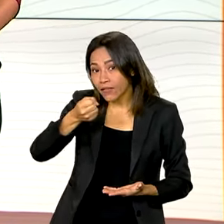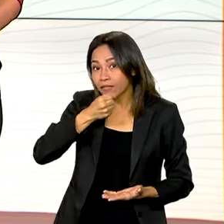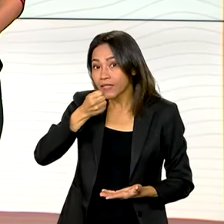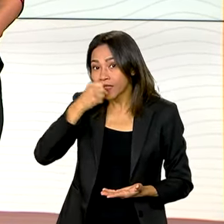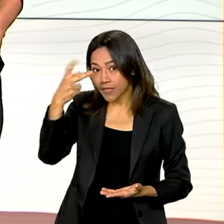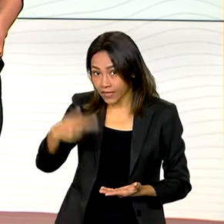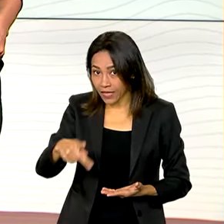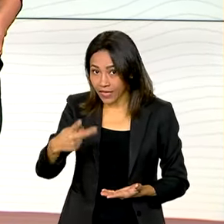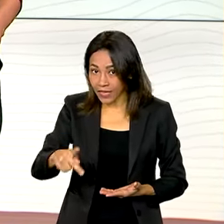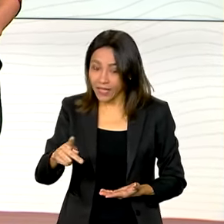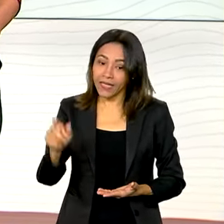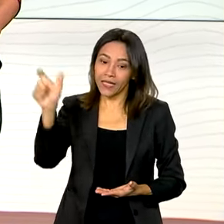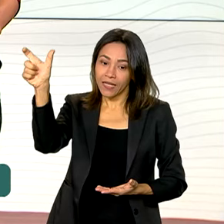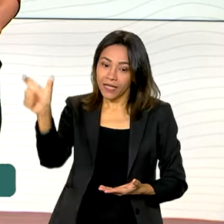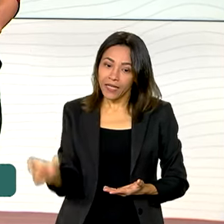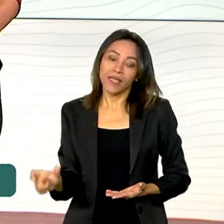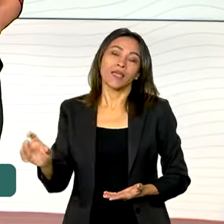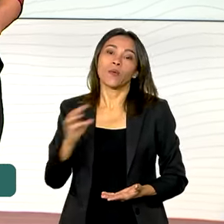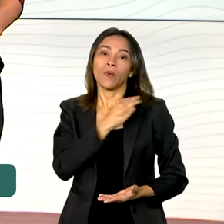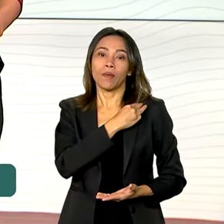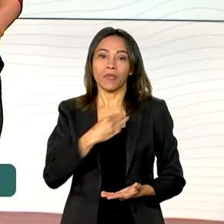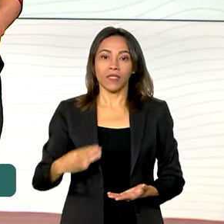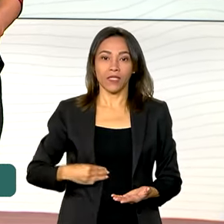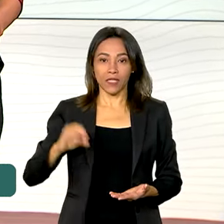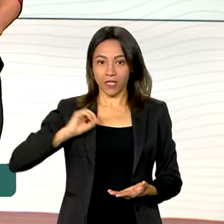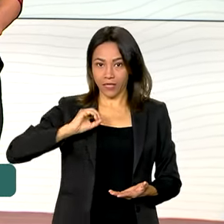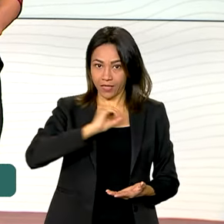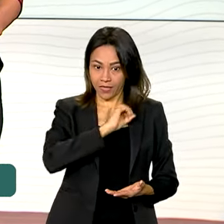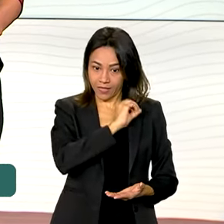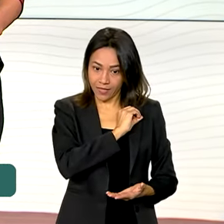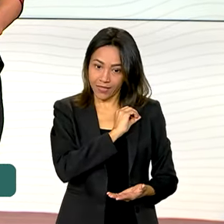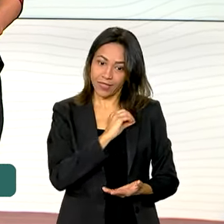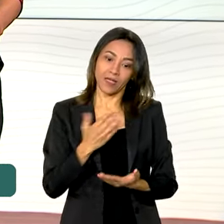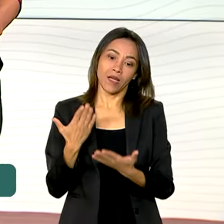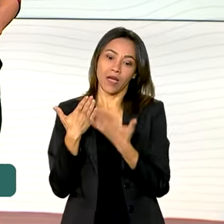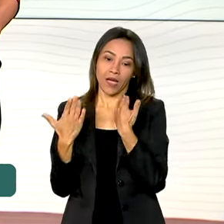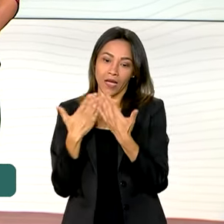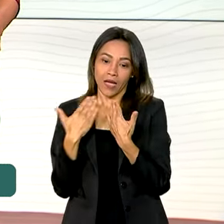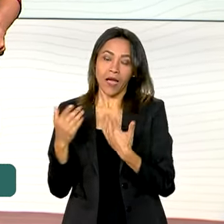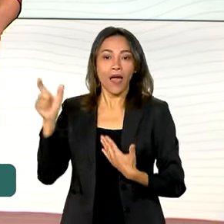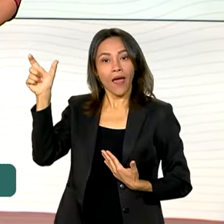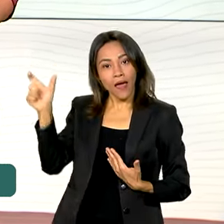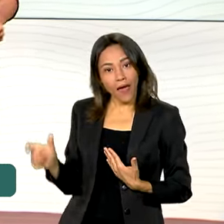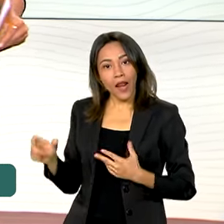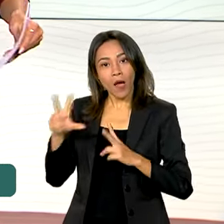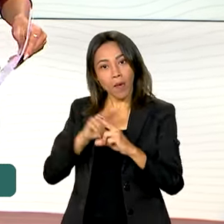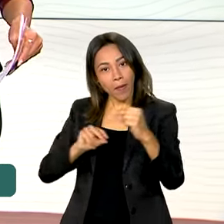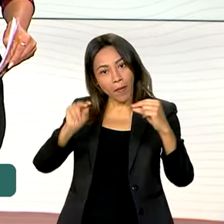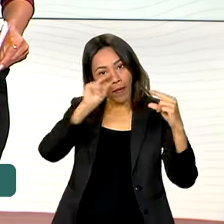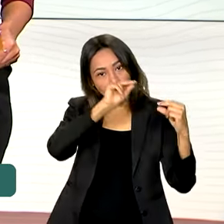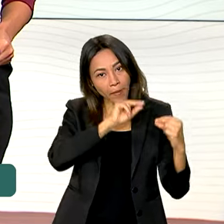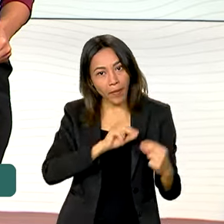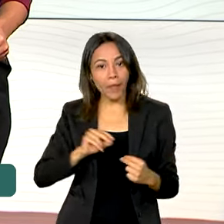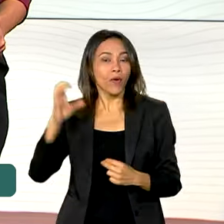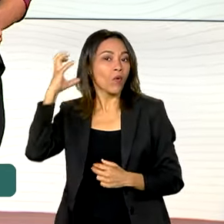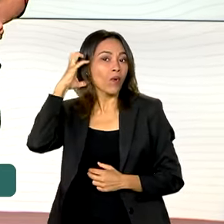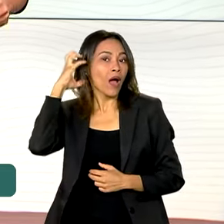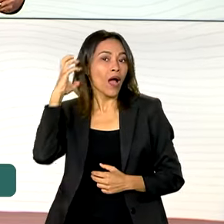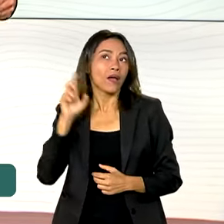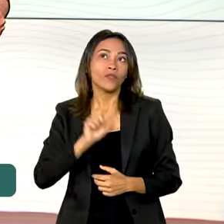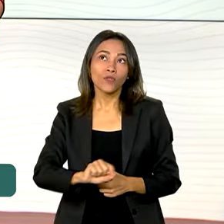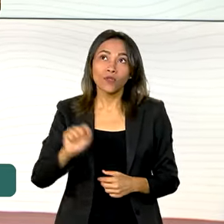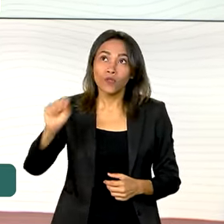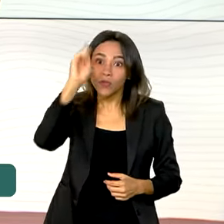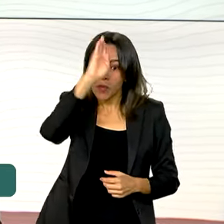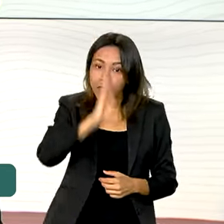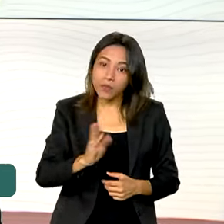GOV, com Marina Silva, do Meio Ambiente e Mudança do Clima. A ministra conversou com emissoras de rádio de todo o país e